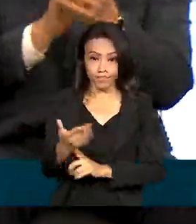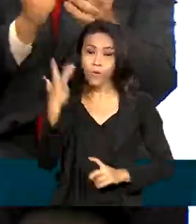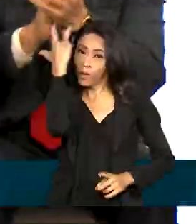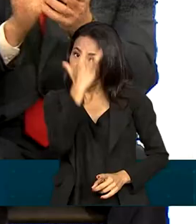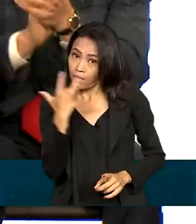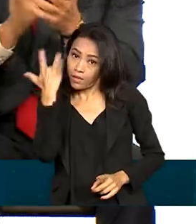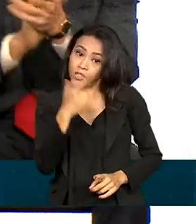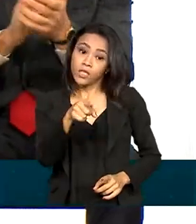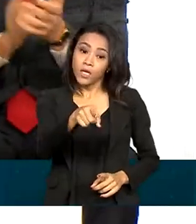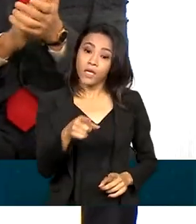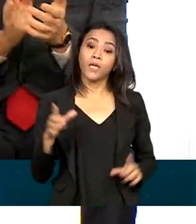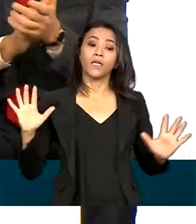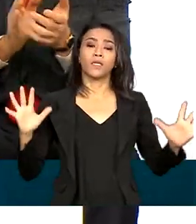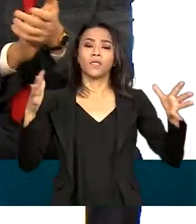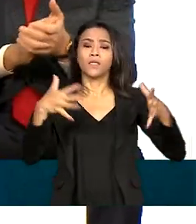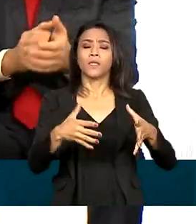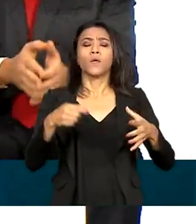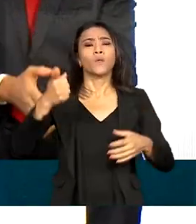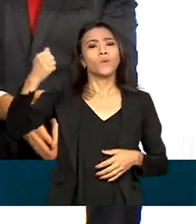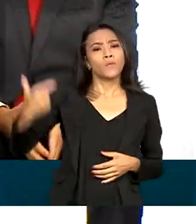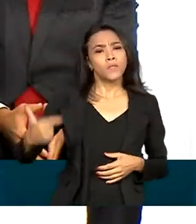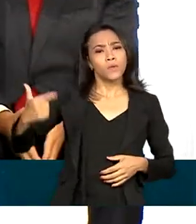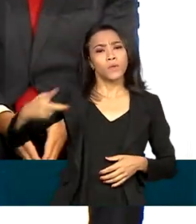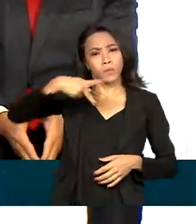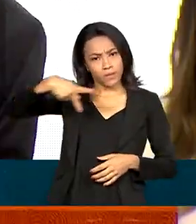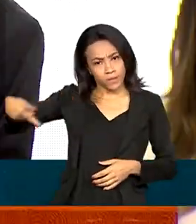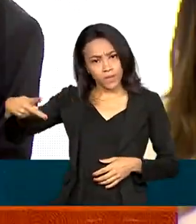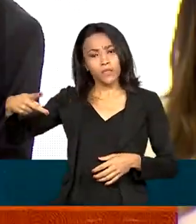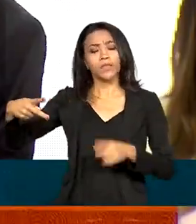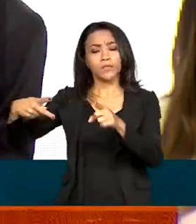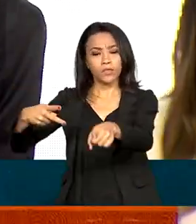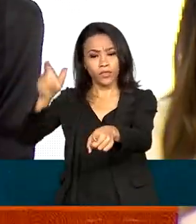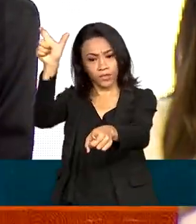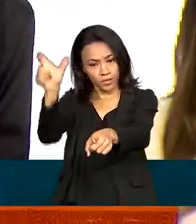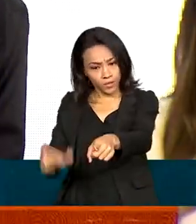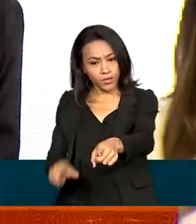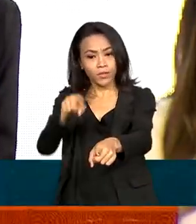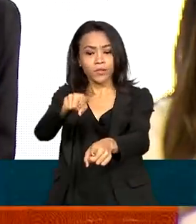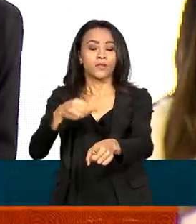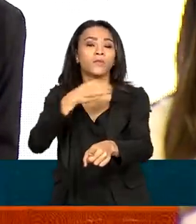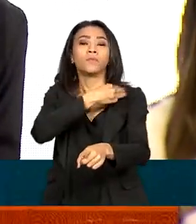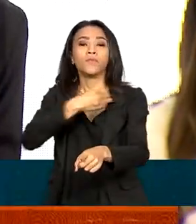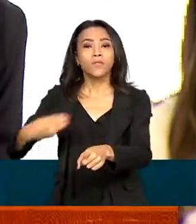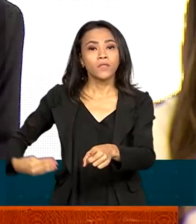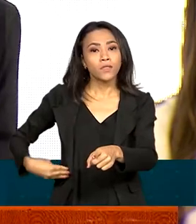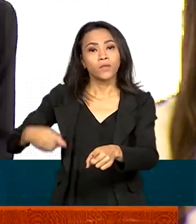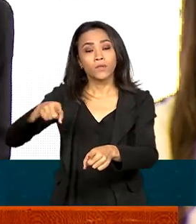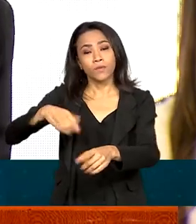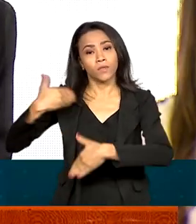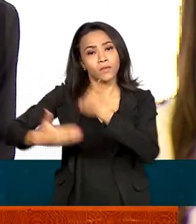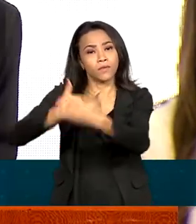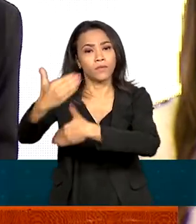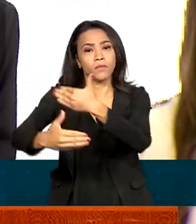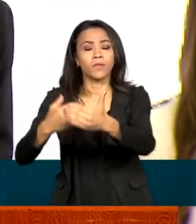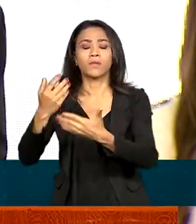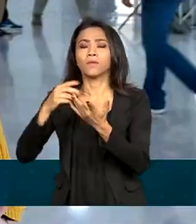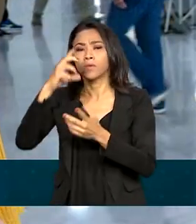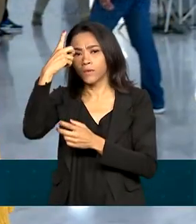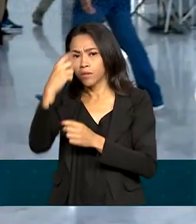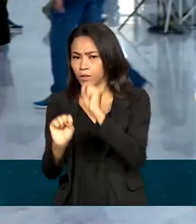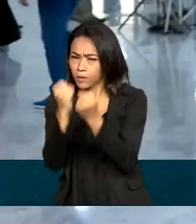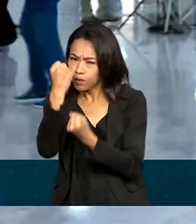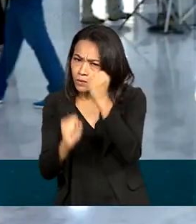cerimônia que empossou o vice-presidente Geraldo Alckmin como ministro do Desenvolvimento, Indústria, Comércio e Serviços.